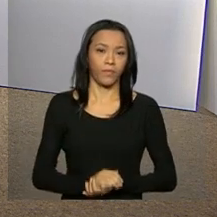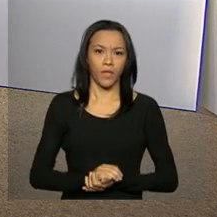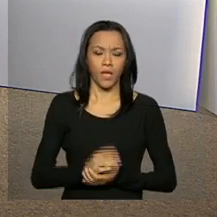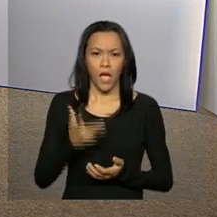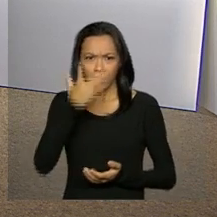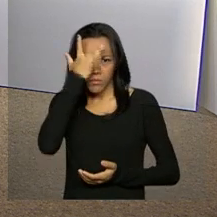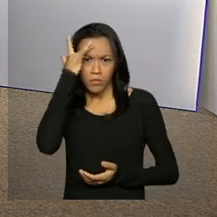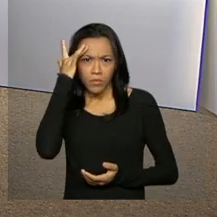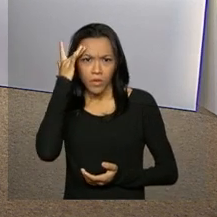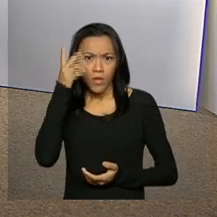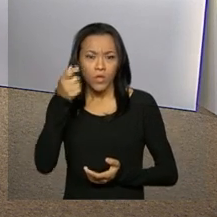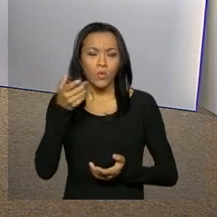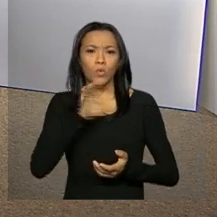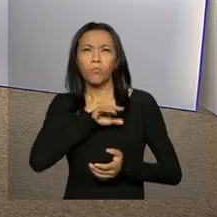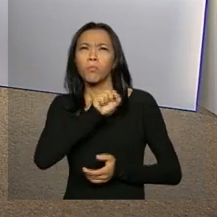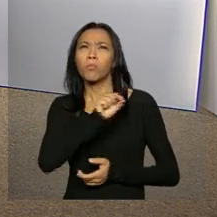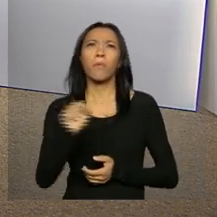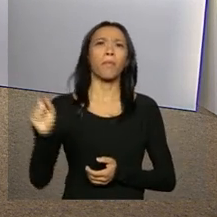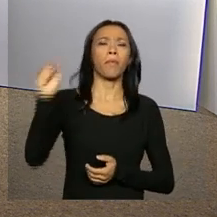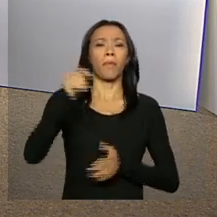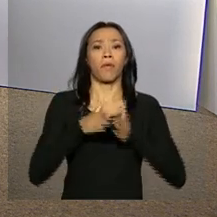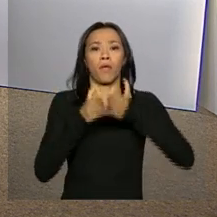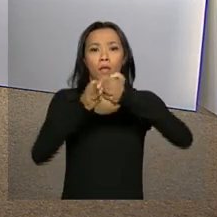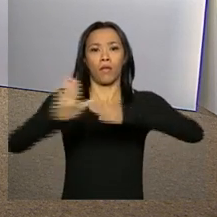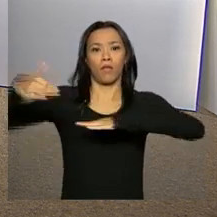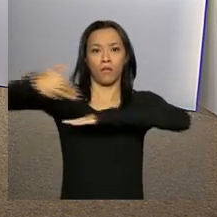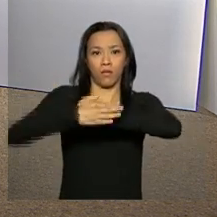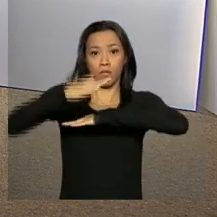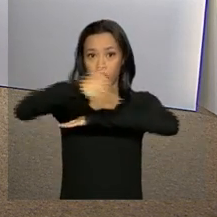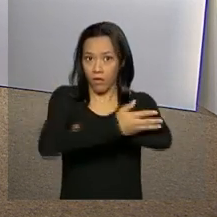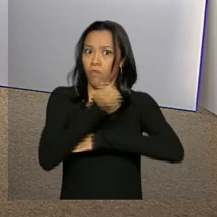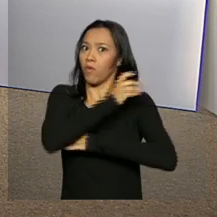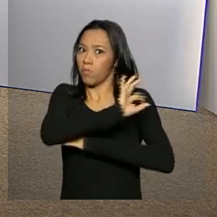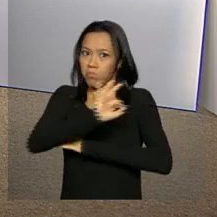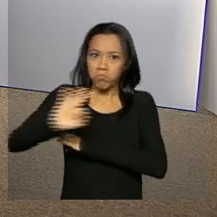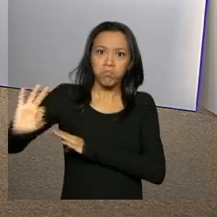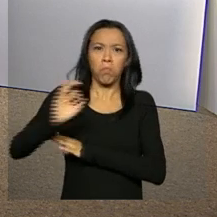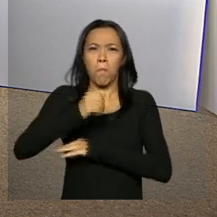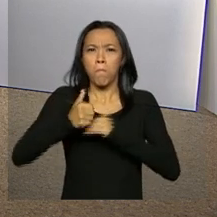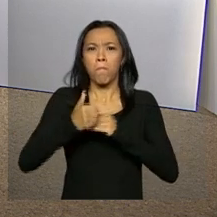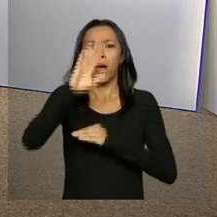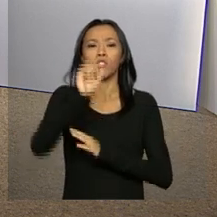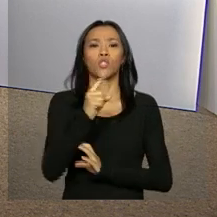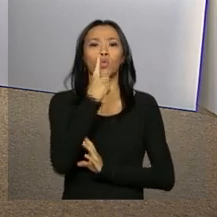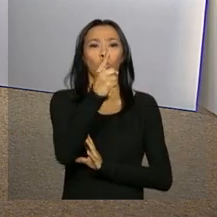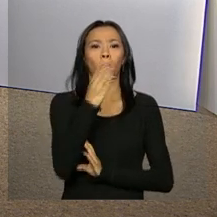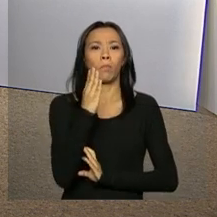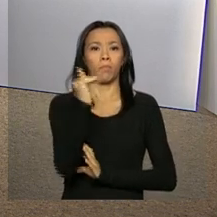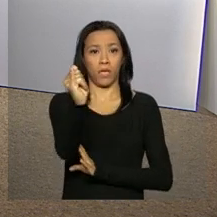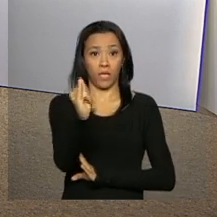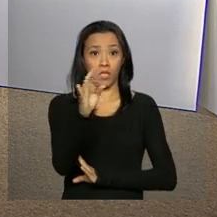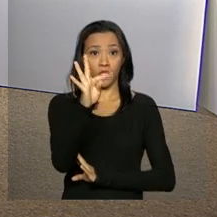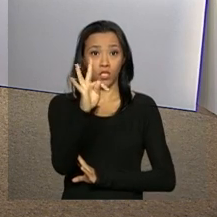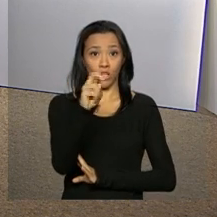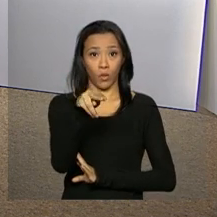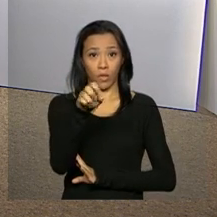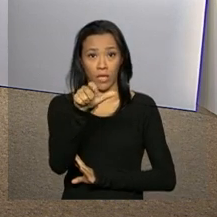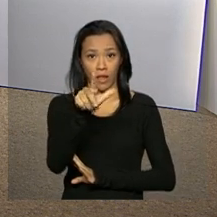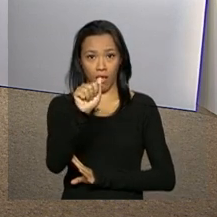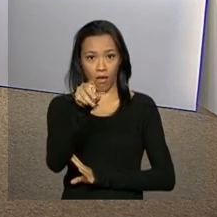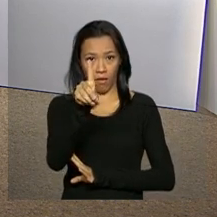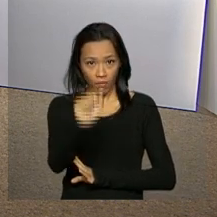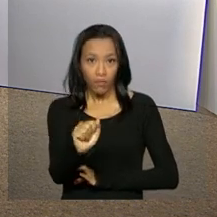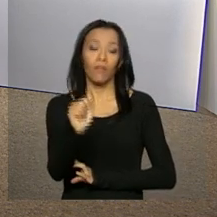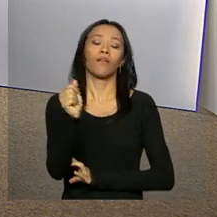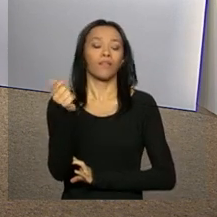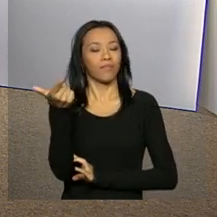a movimentação nos portos brasileiros em 2015 foi recorde. Mais de um bilhão de toneladas passaram pelos terminais do